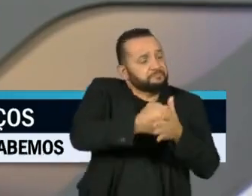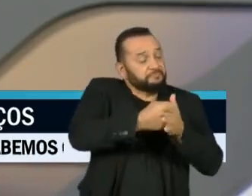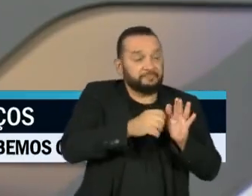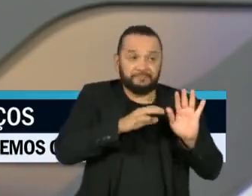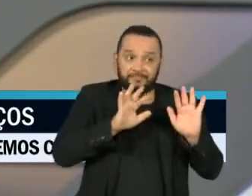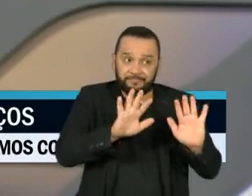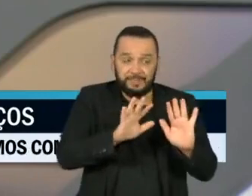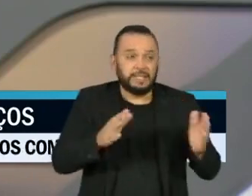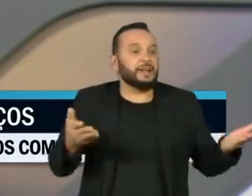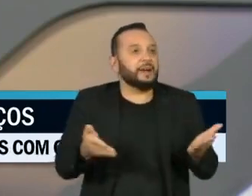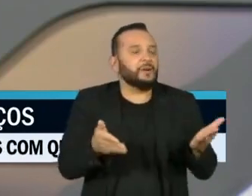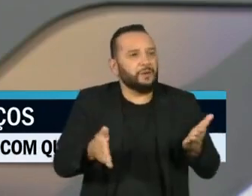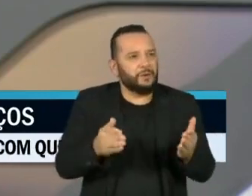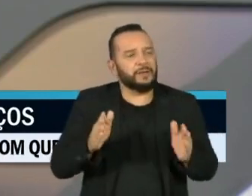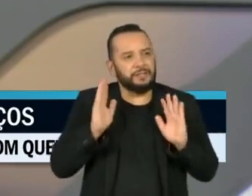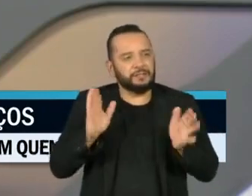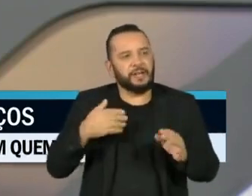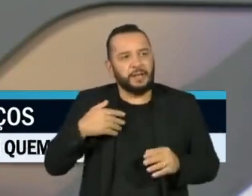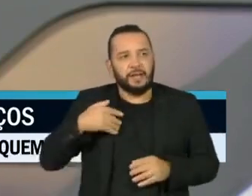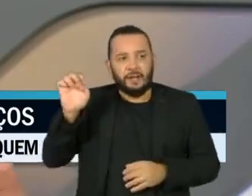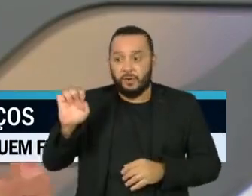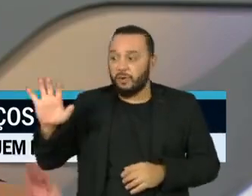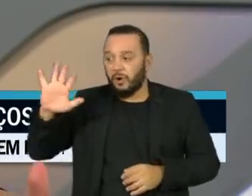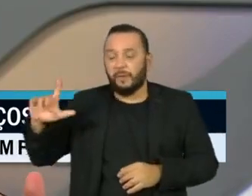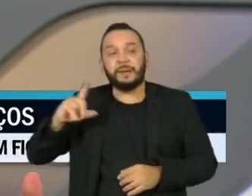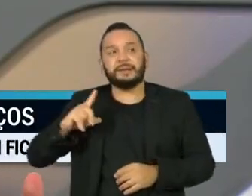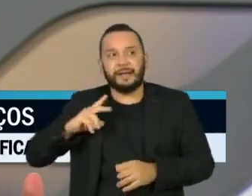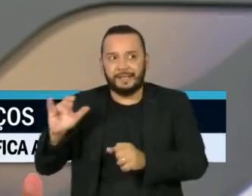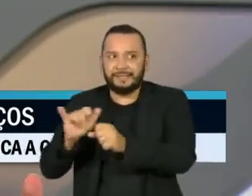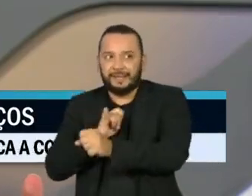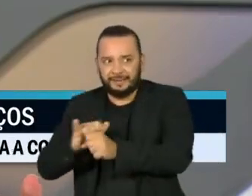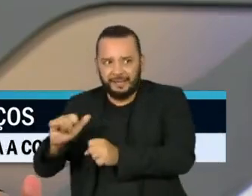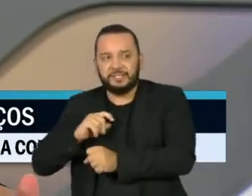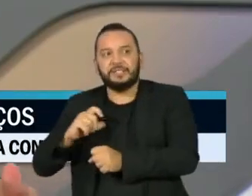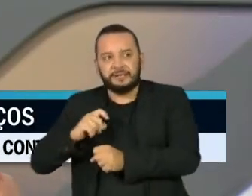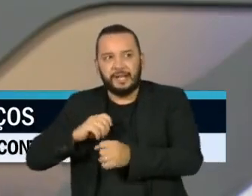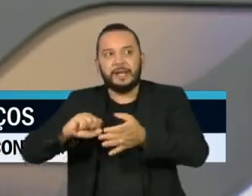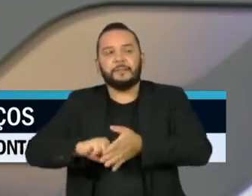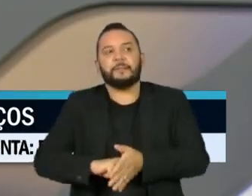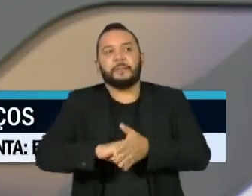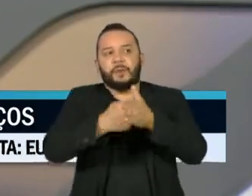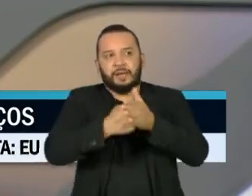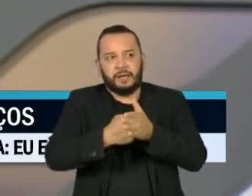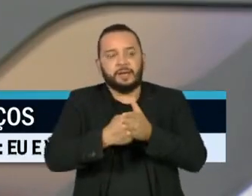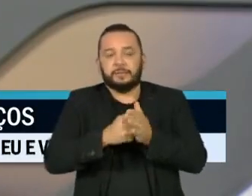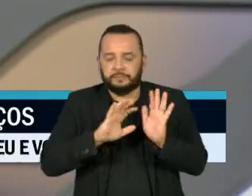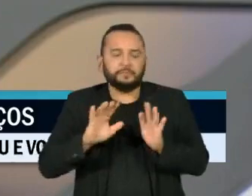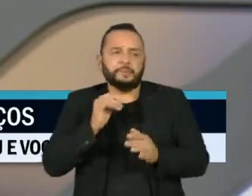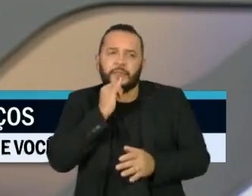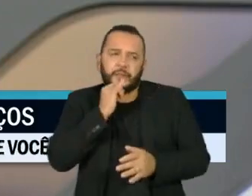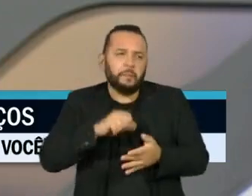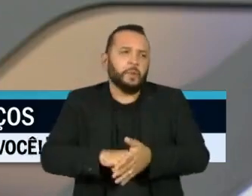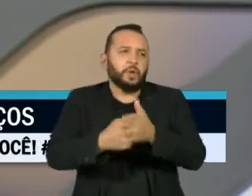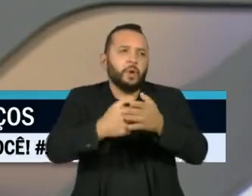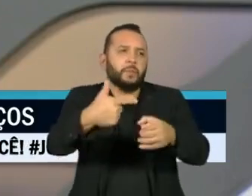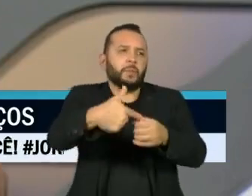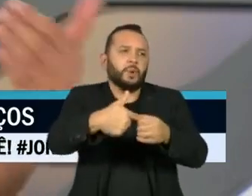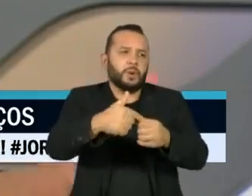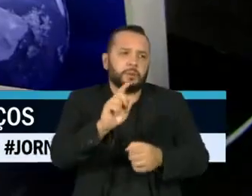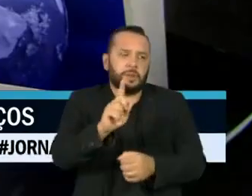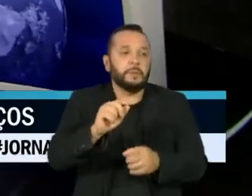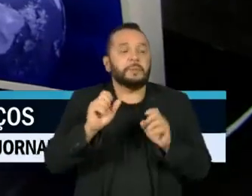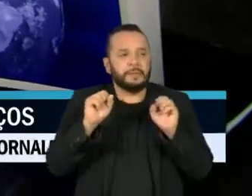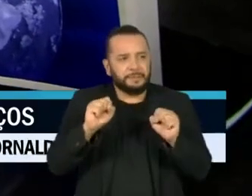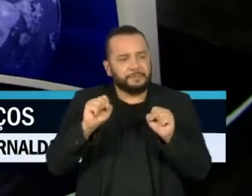estratégias que estão sendo colocadas na Europa. A Europa não está fazendo sanções ao petróleo, mas está colocando que é preciso diversificar,